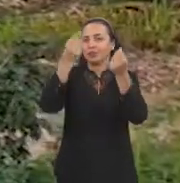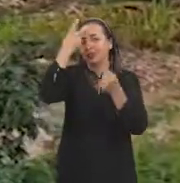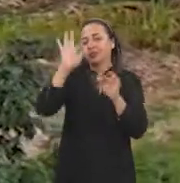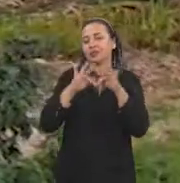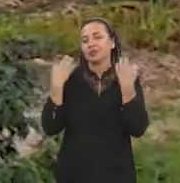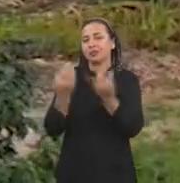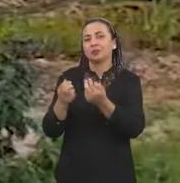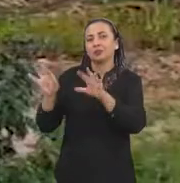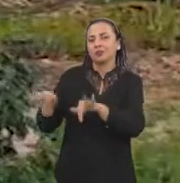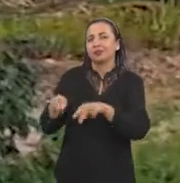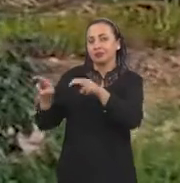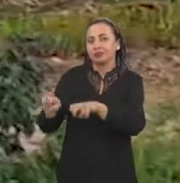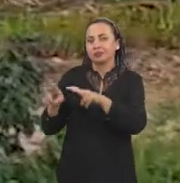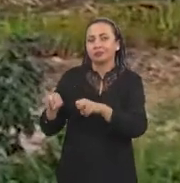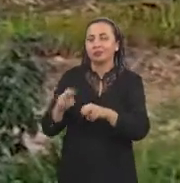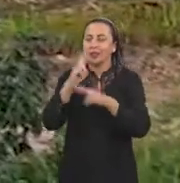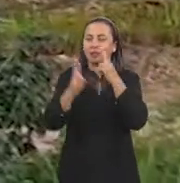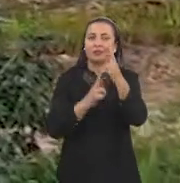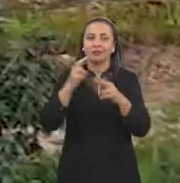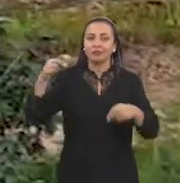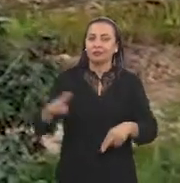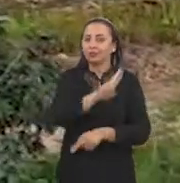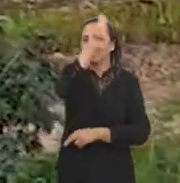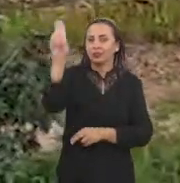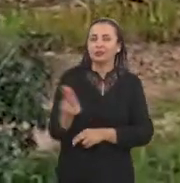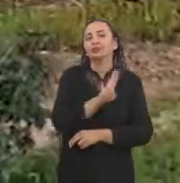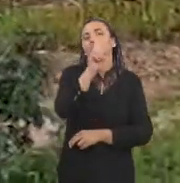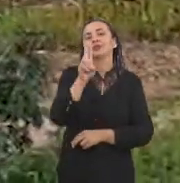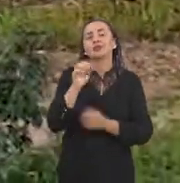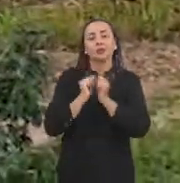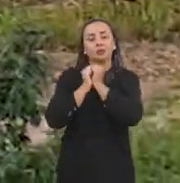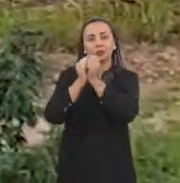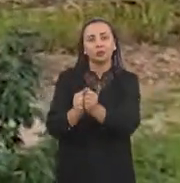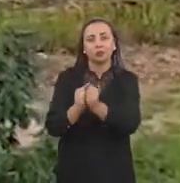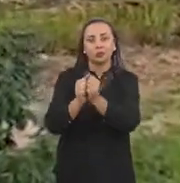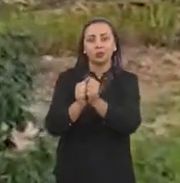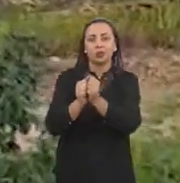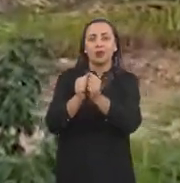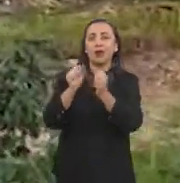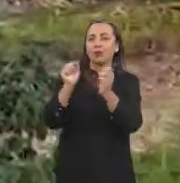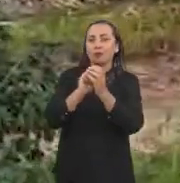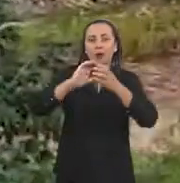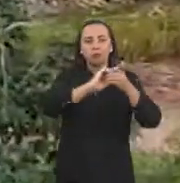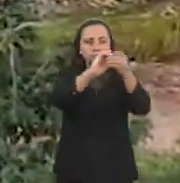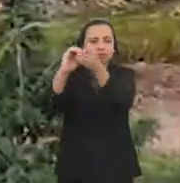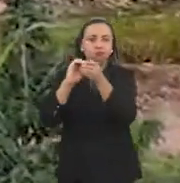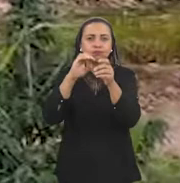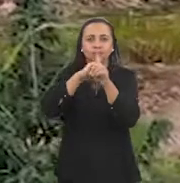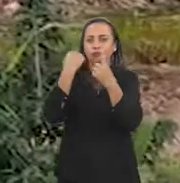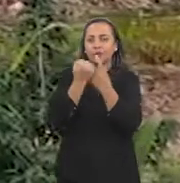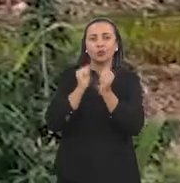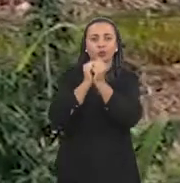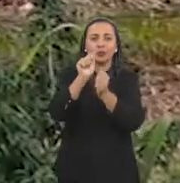pode gerar trabalho e renda para as famílias agricultoras. E essa relação, universidade e